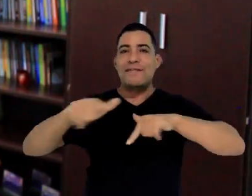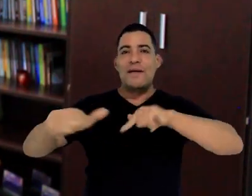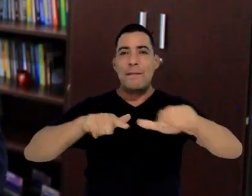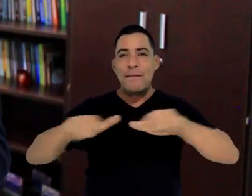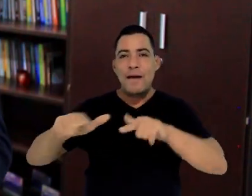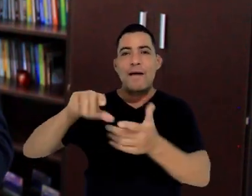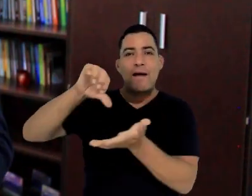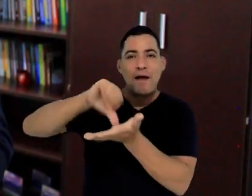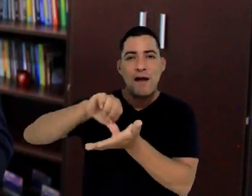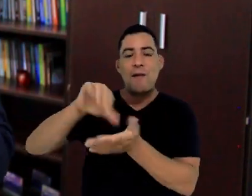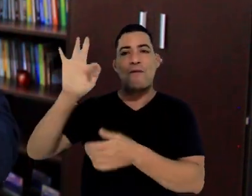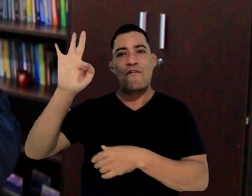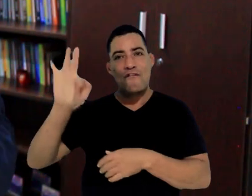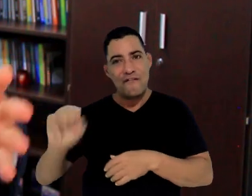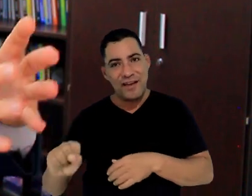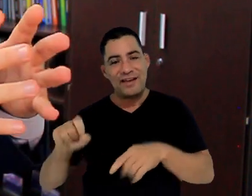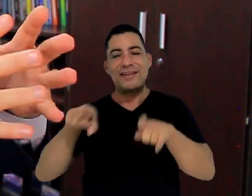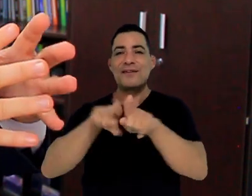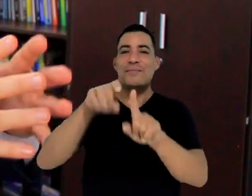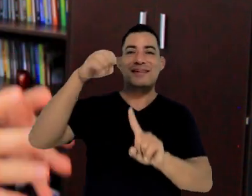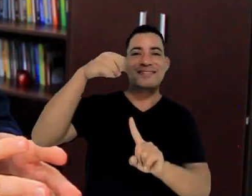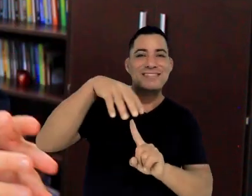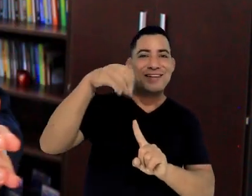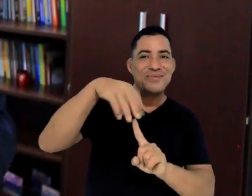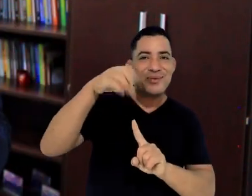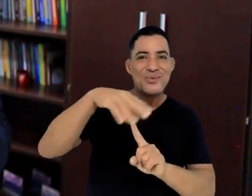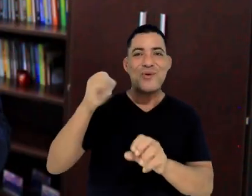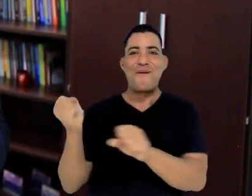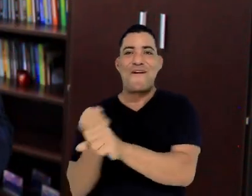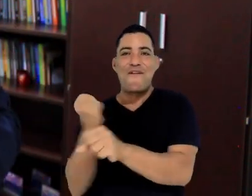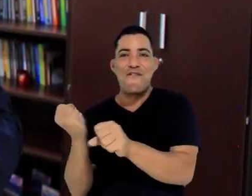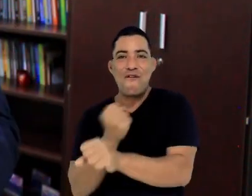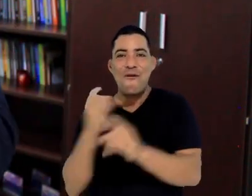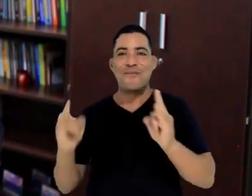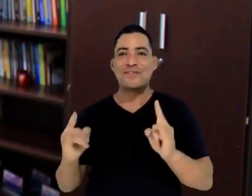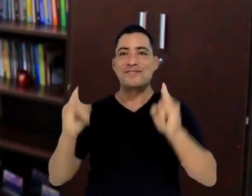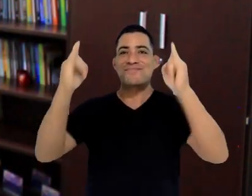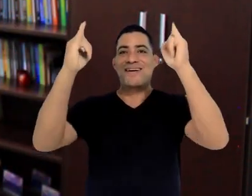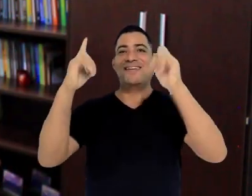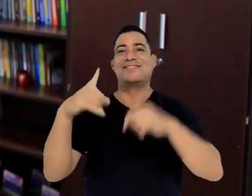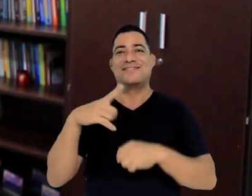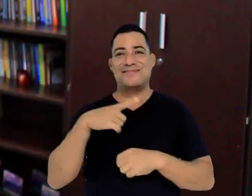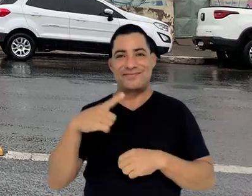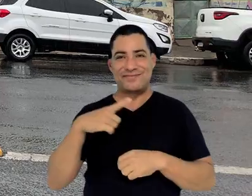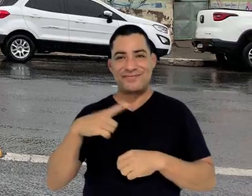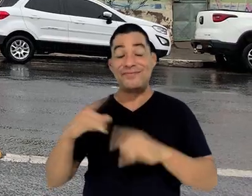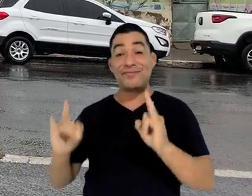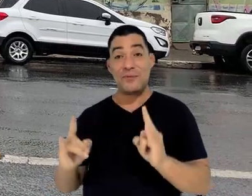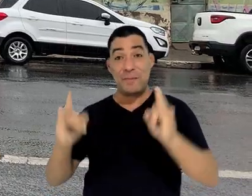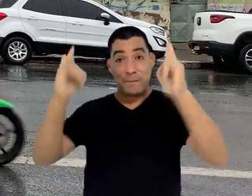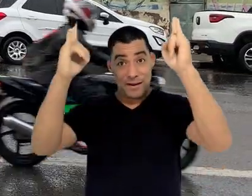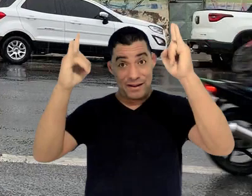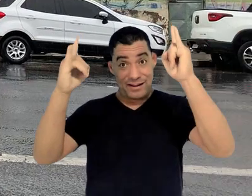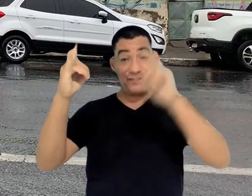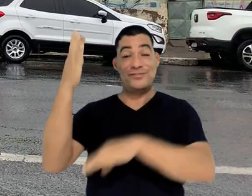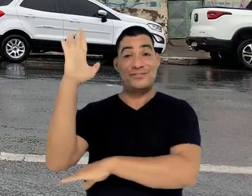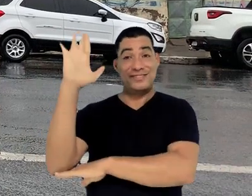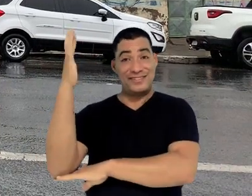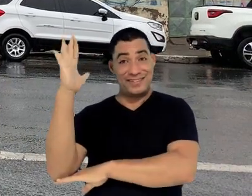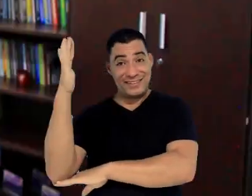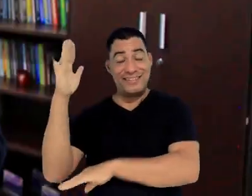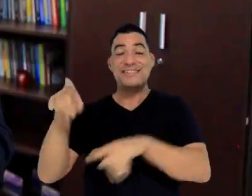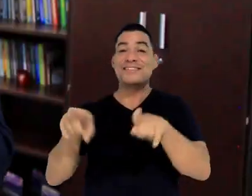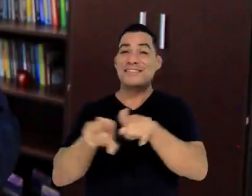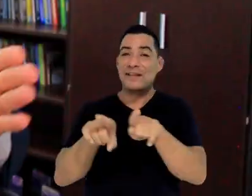já em andamento nos campos Feira de Santana e Santo Antônio de Jesus, como a reforma do espaço que abrigará a residência estudantil do